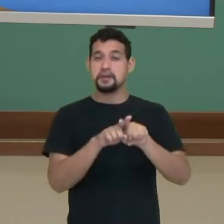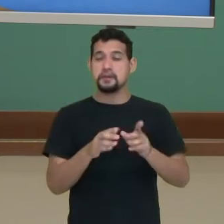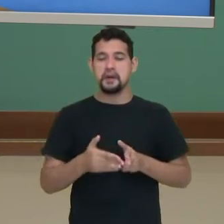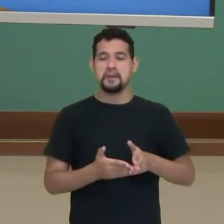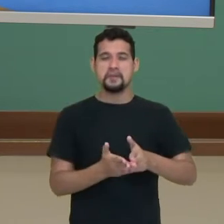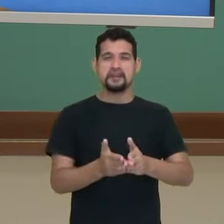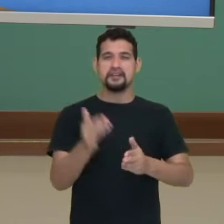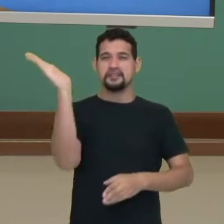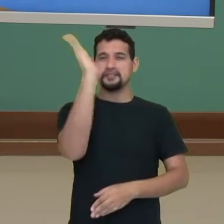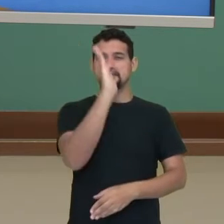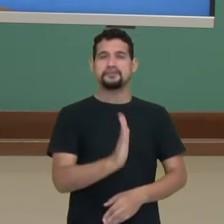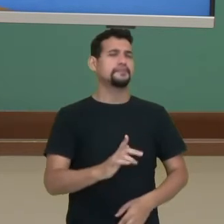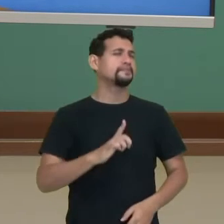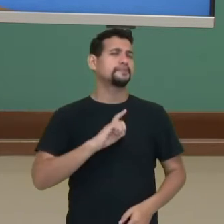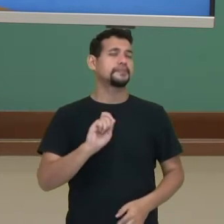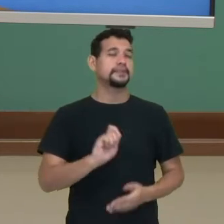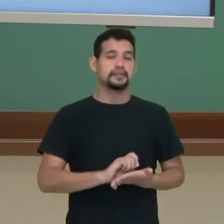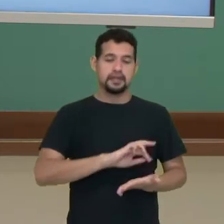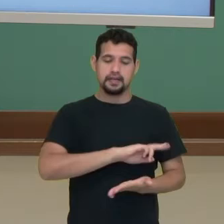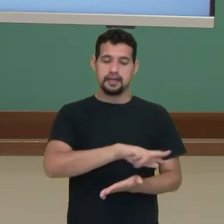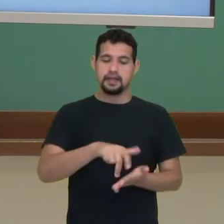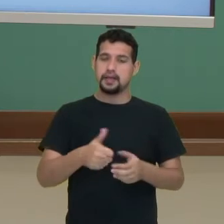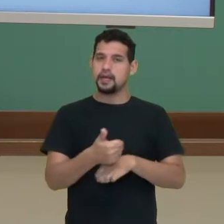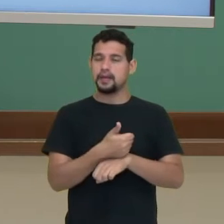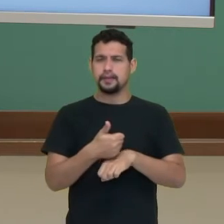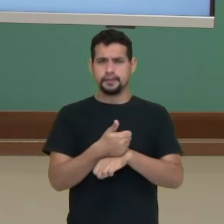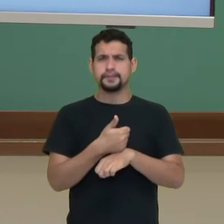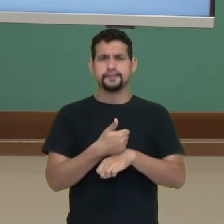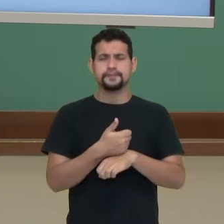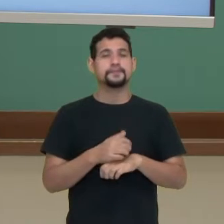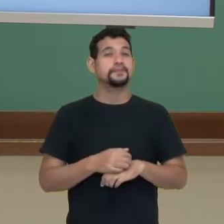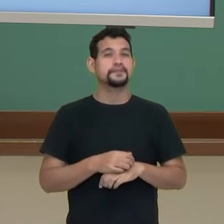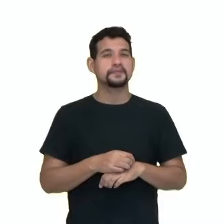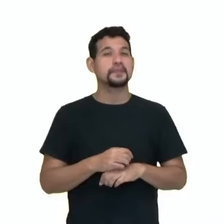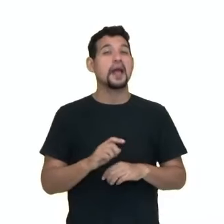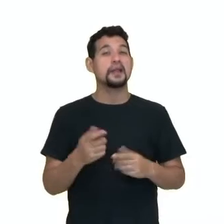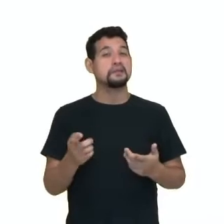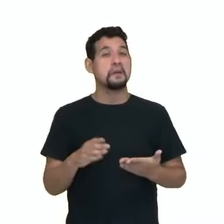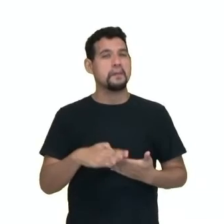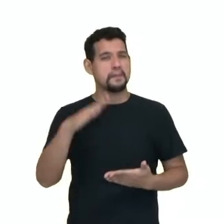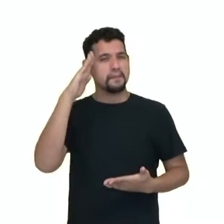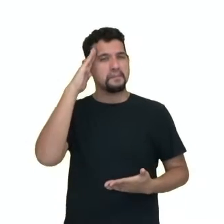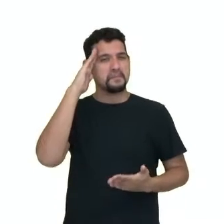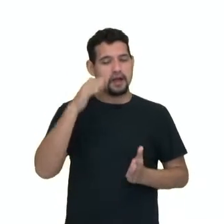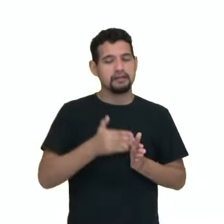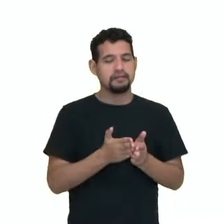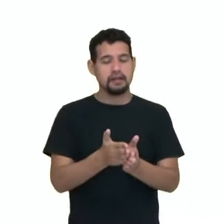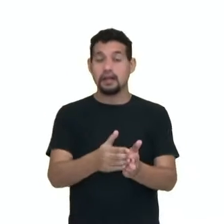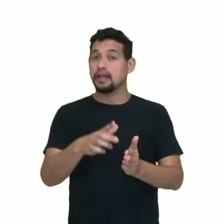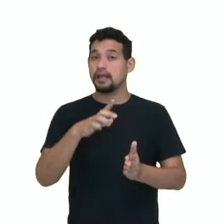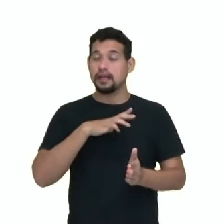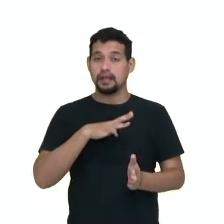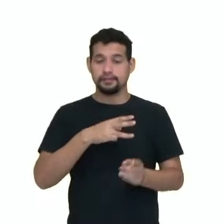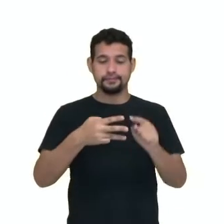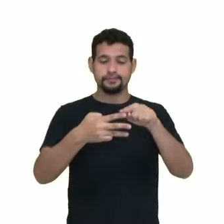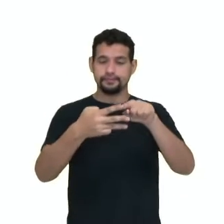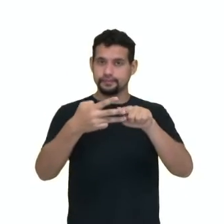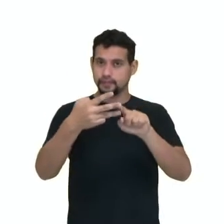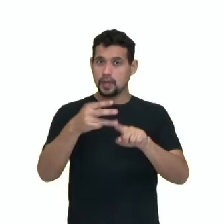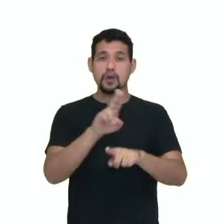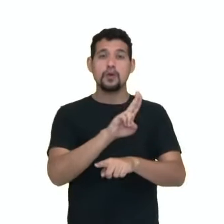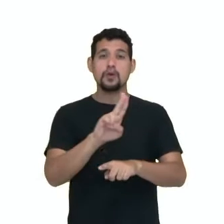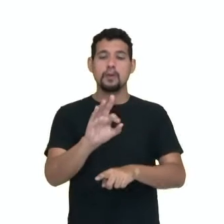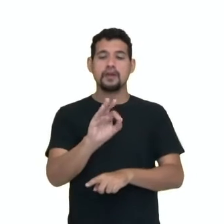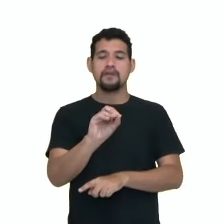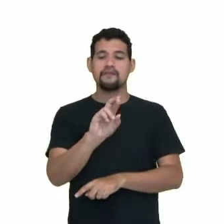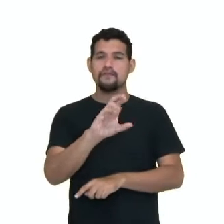Brasil, possibilidades profissionais. Nossa, a Marinha do Brasil, ela compõe as Forças Armadas